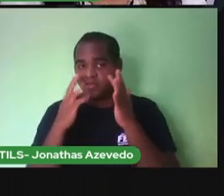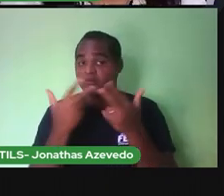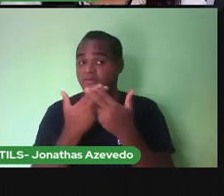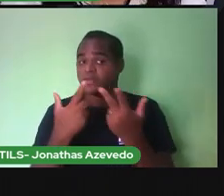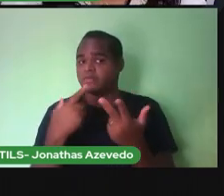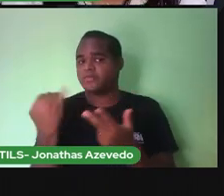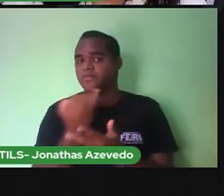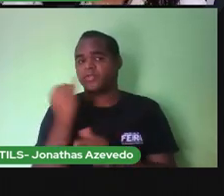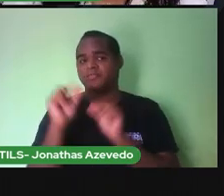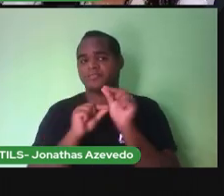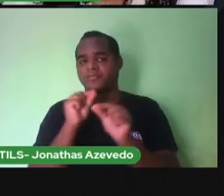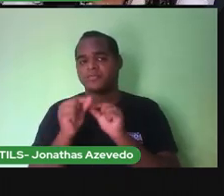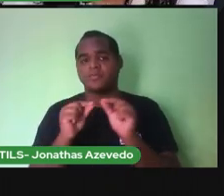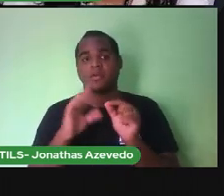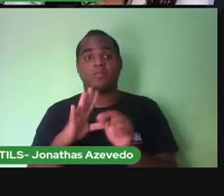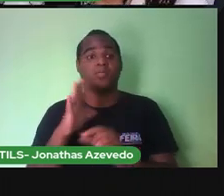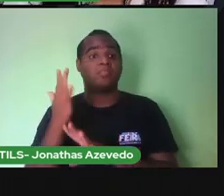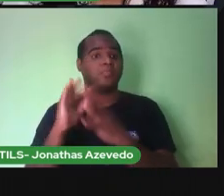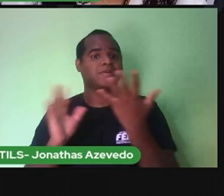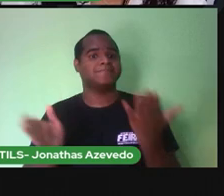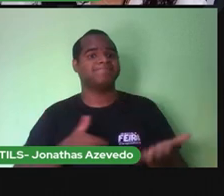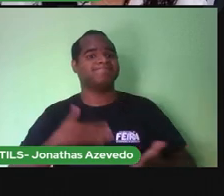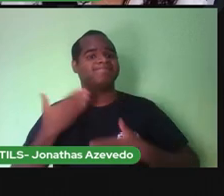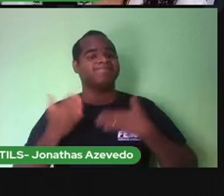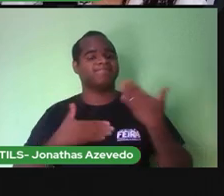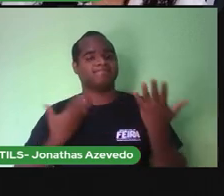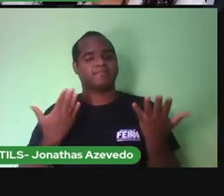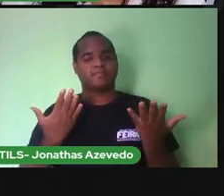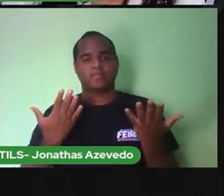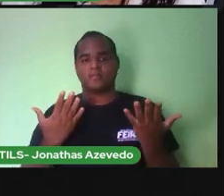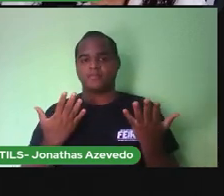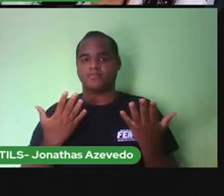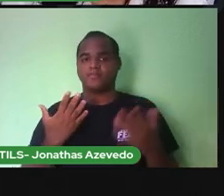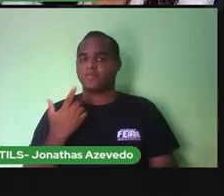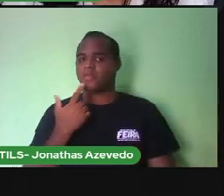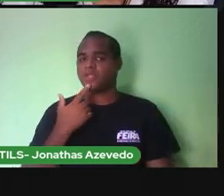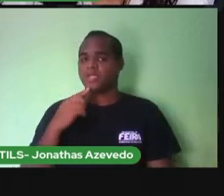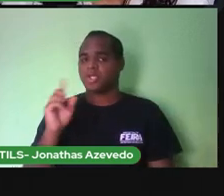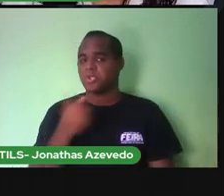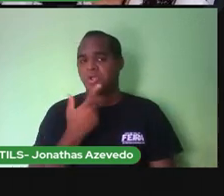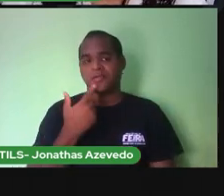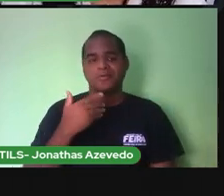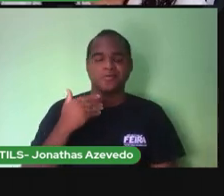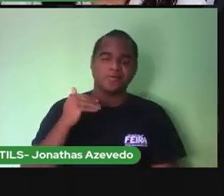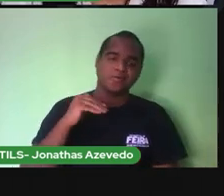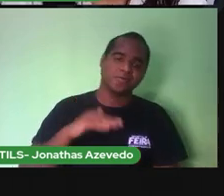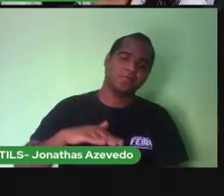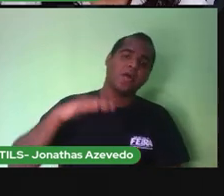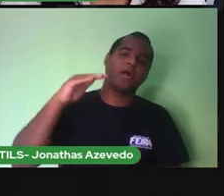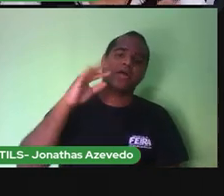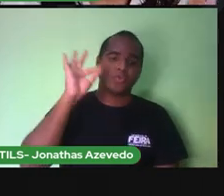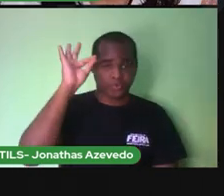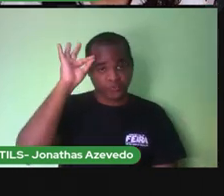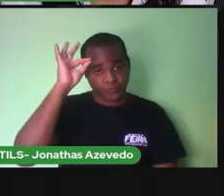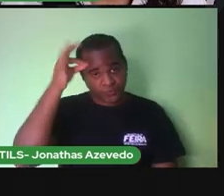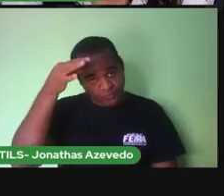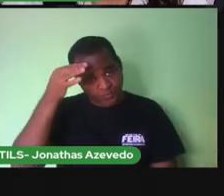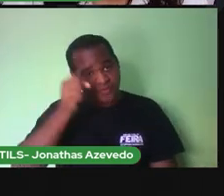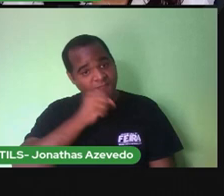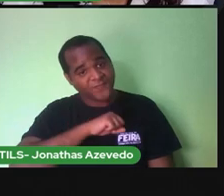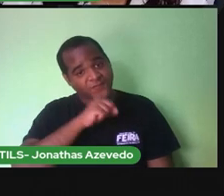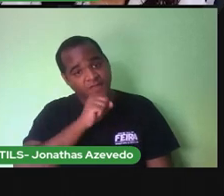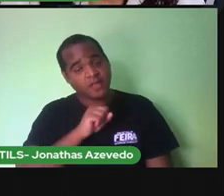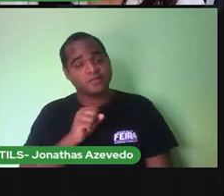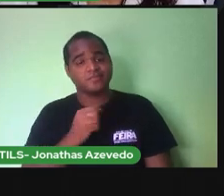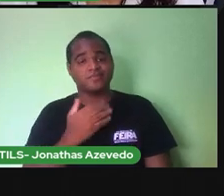o que acontece. Porque de repente a gente cresce, fica adulto, envelhece